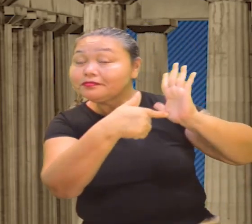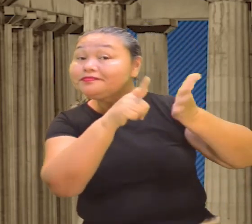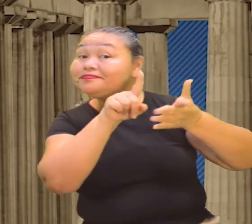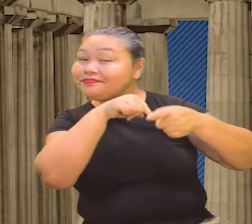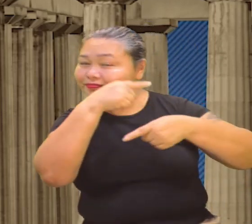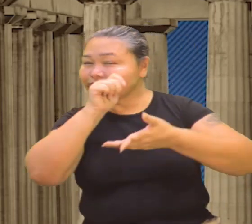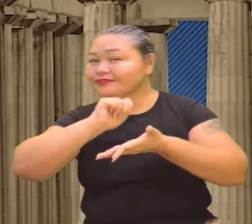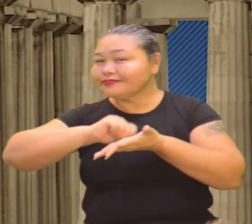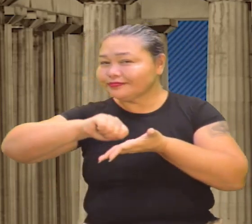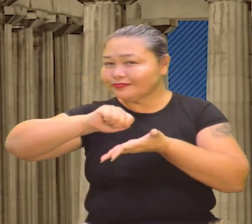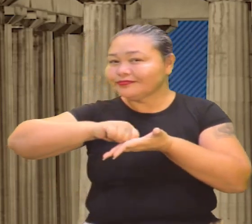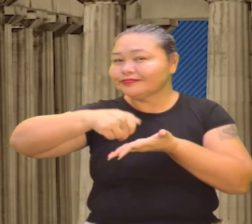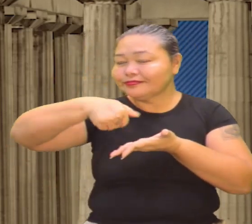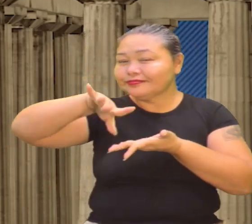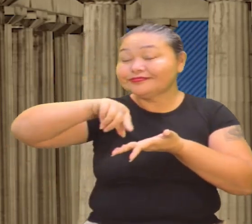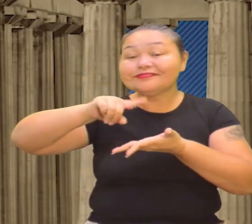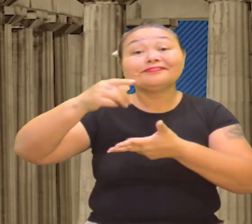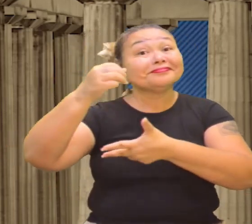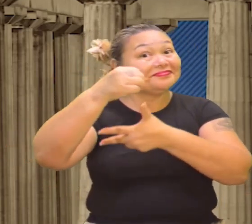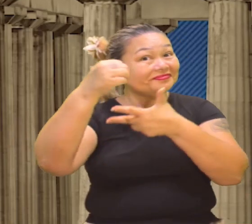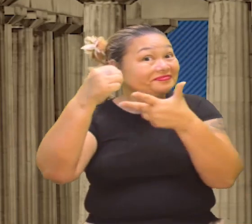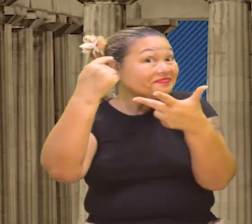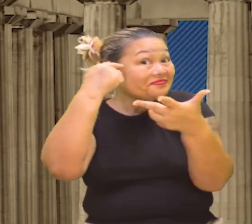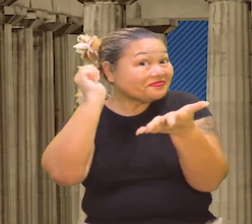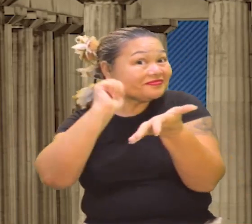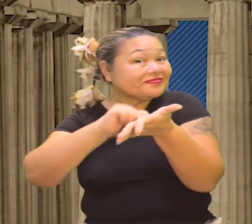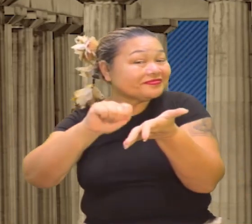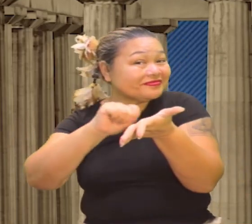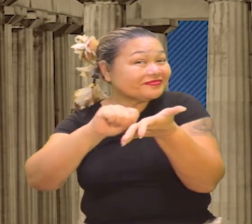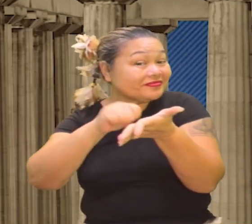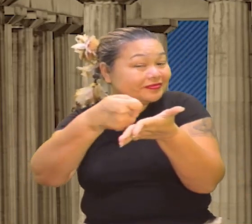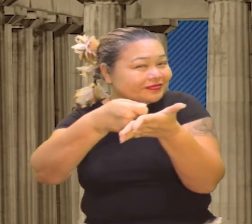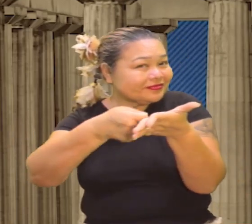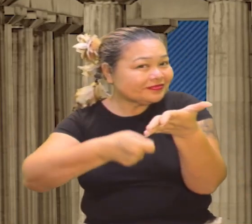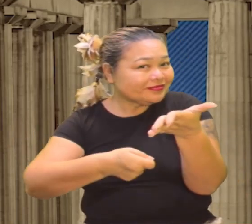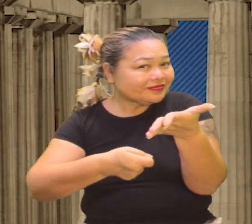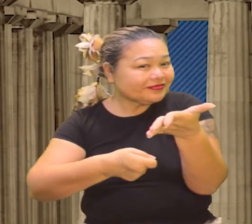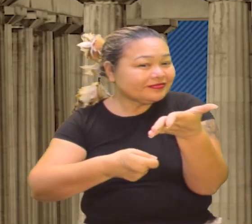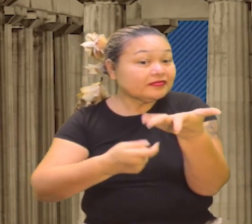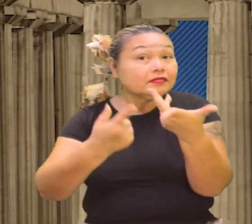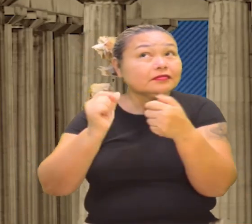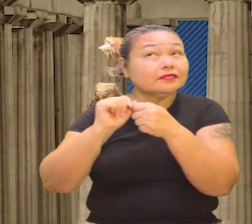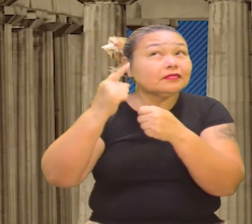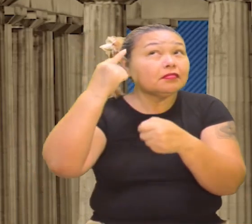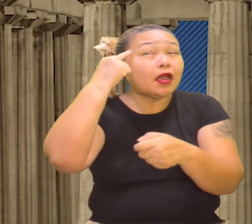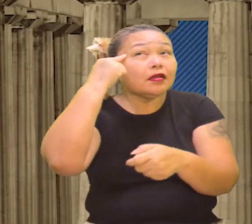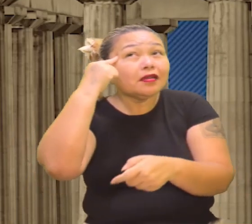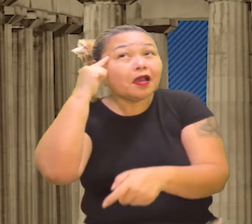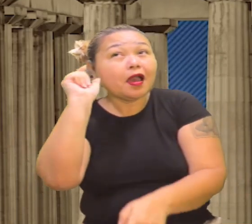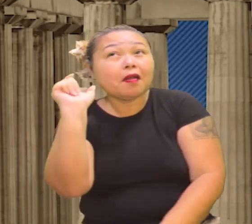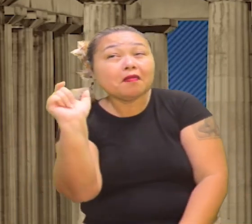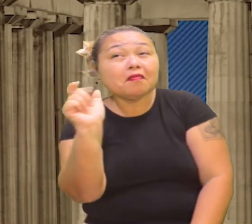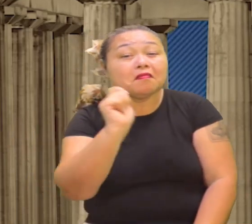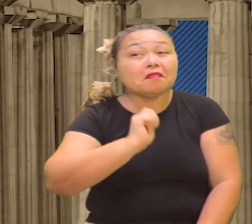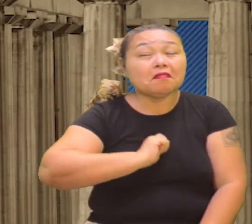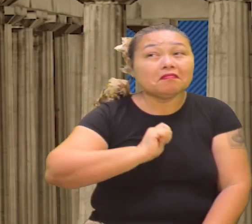Escrever bem, imagine lá no Enem, a redação. Ó, o antropocentrismo, uma palavra legal.